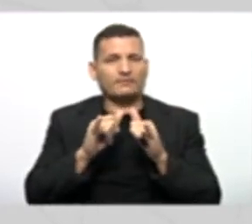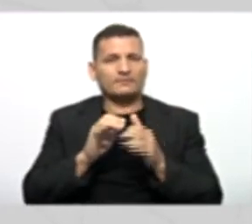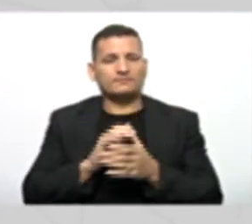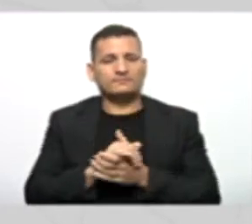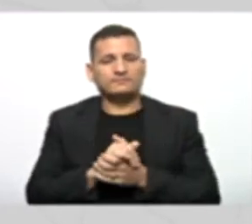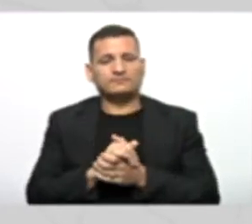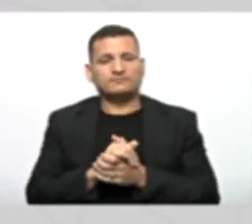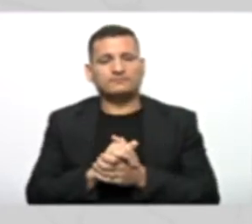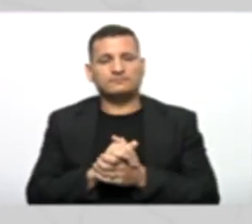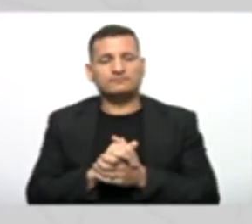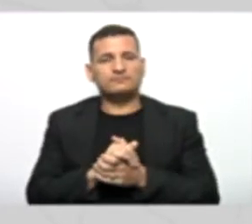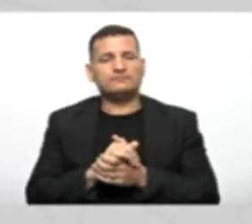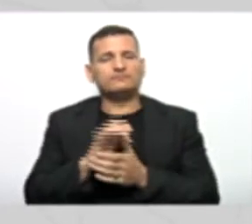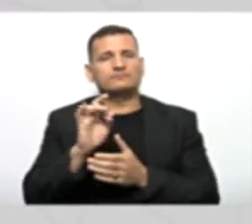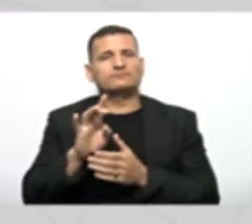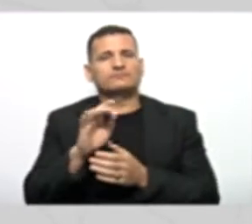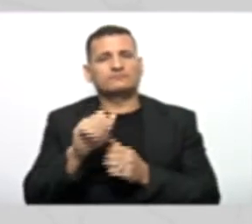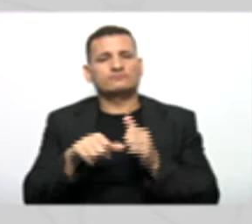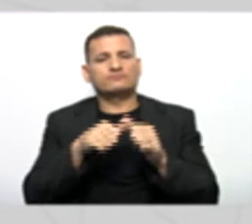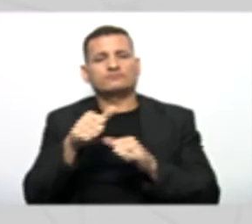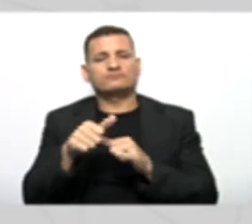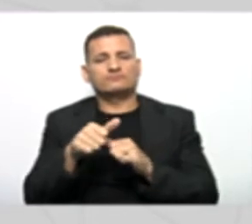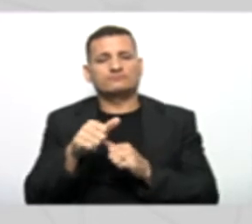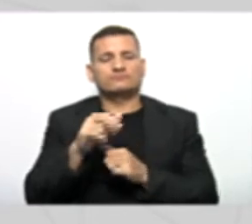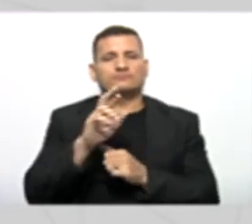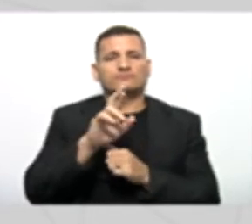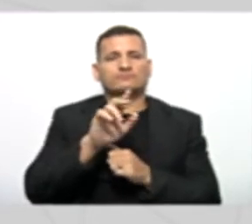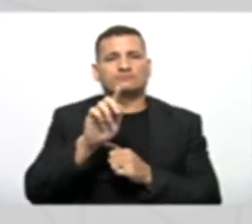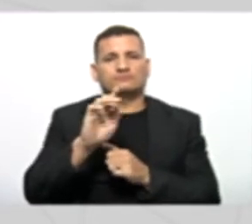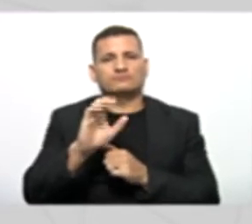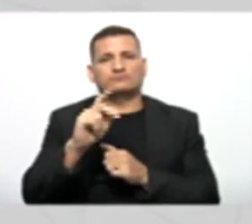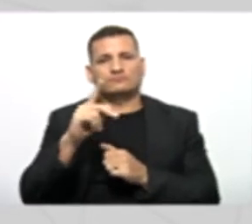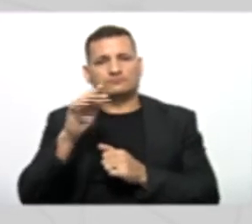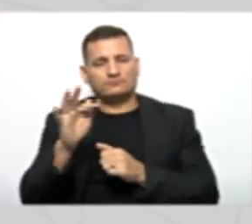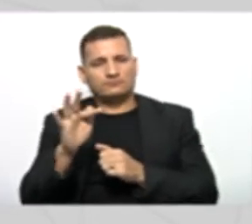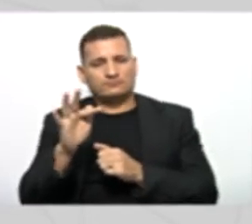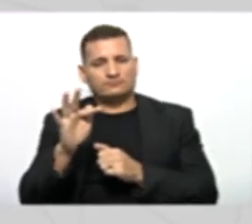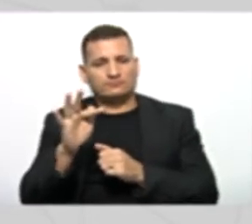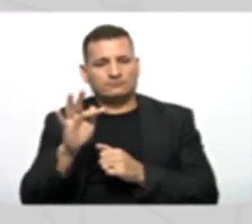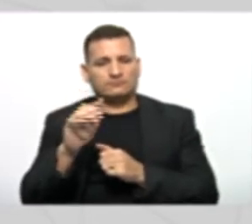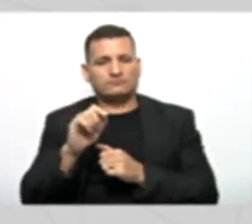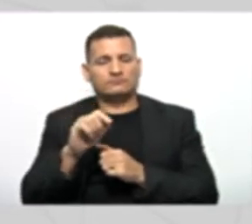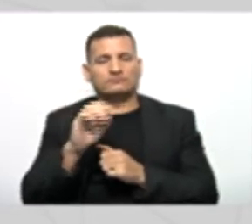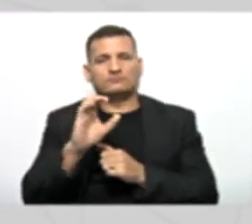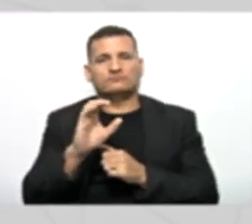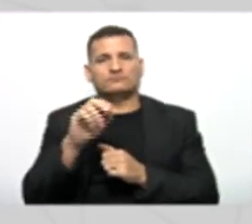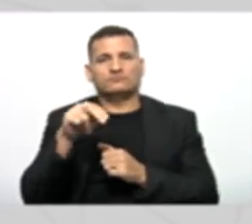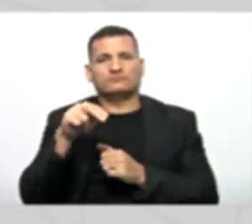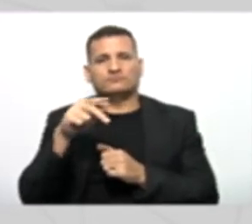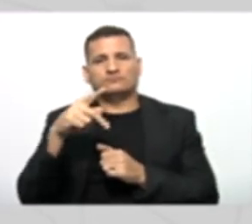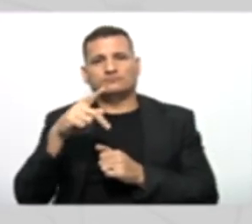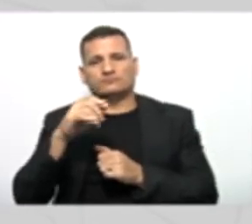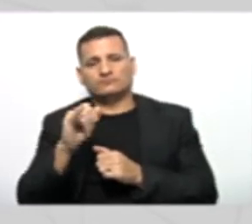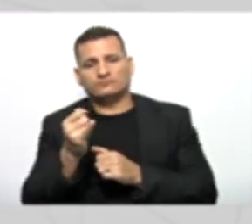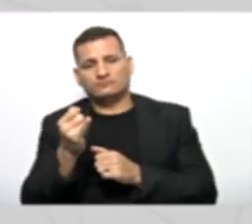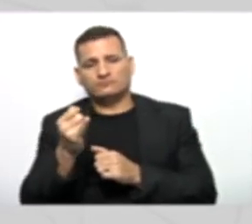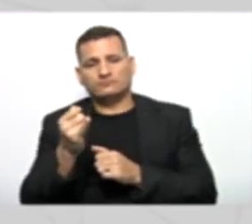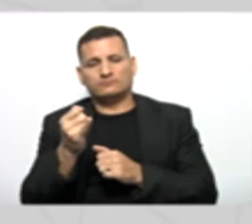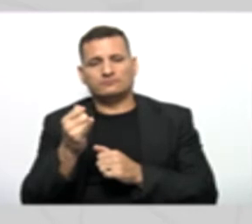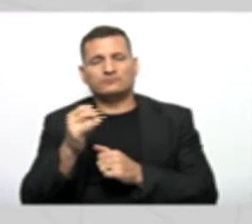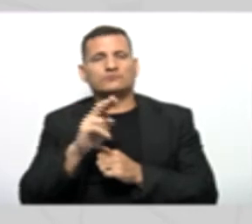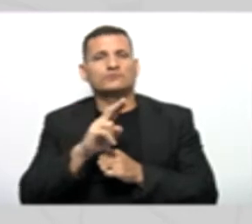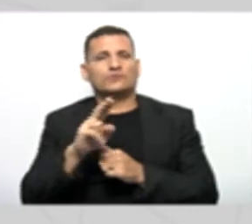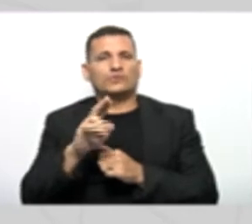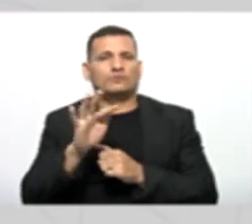jurídica Nós só precisávamos trocar O RG, CPF, data de nascimento Pelo CNPJ Pelo nome fantasia E